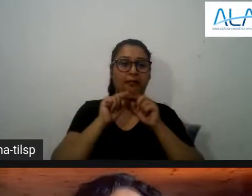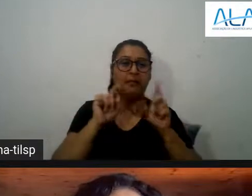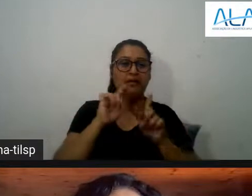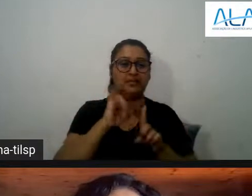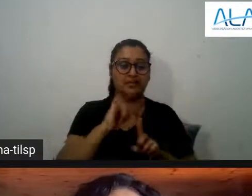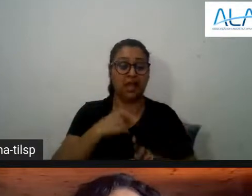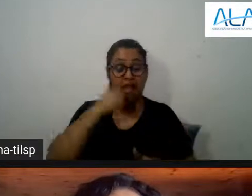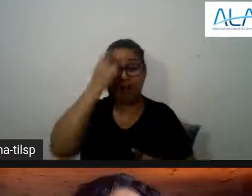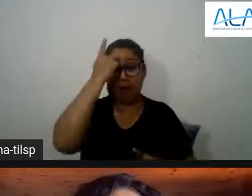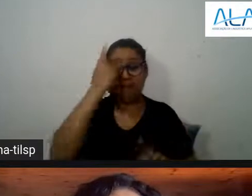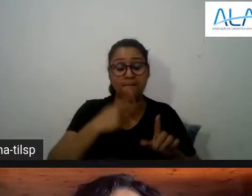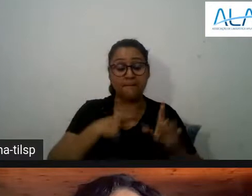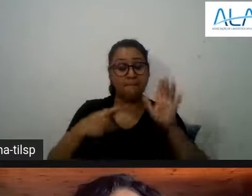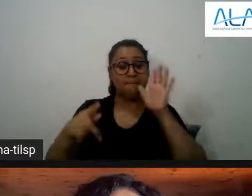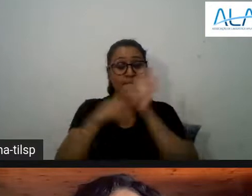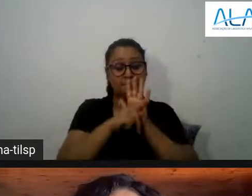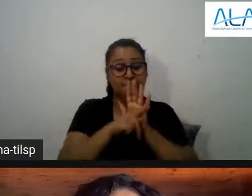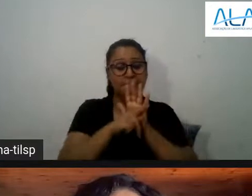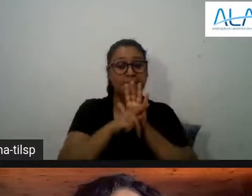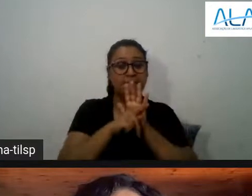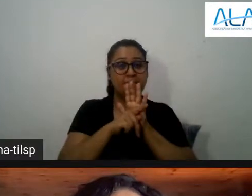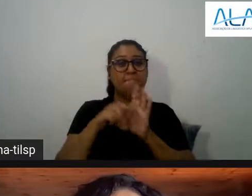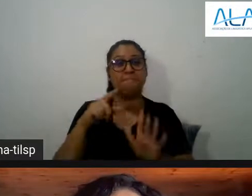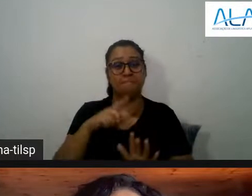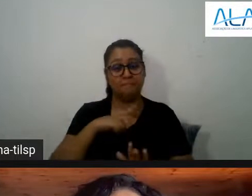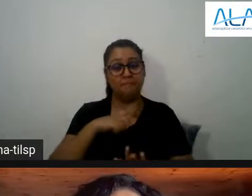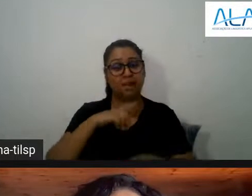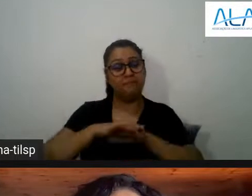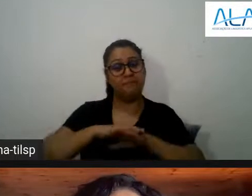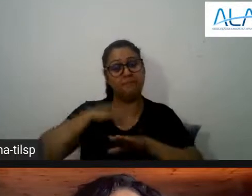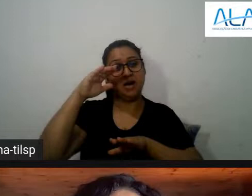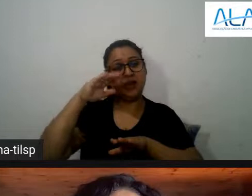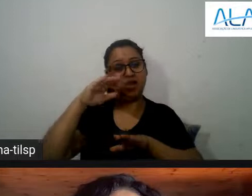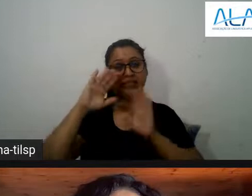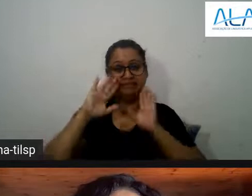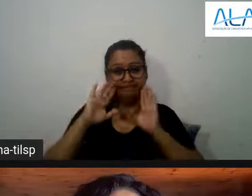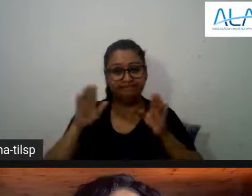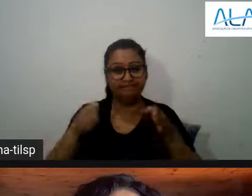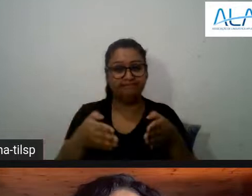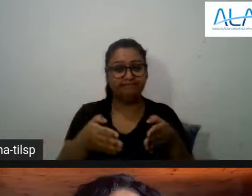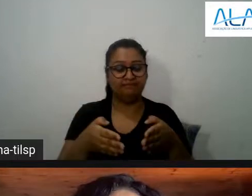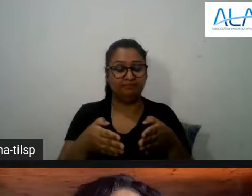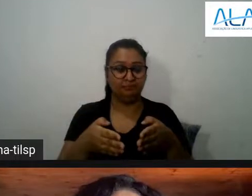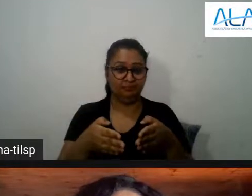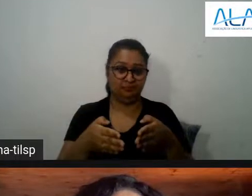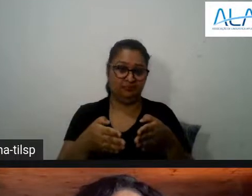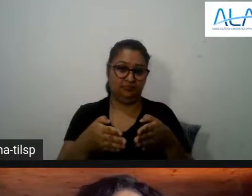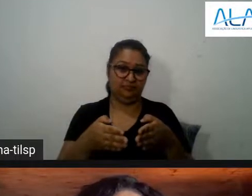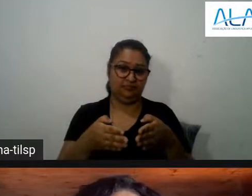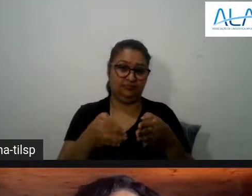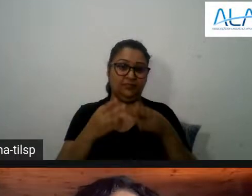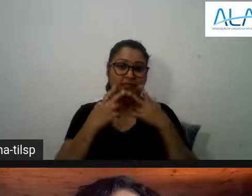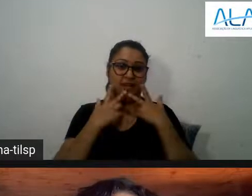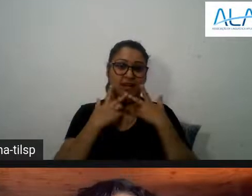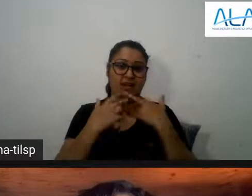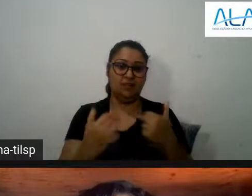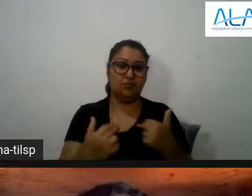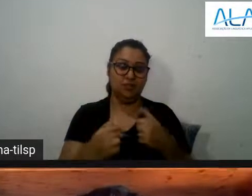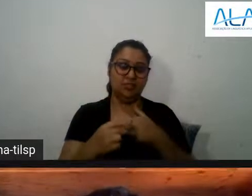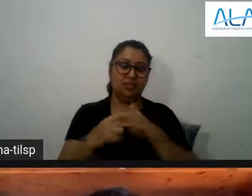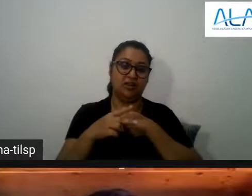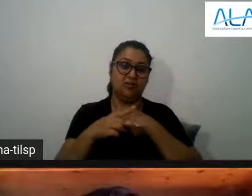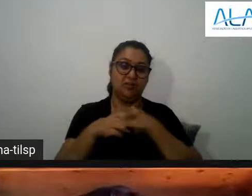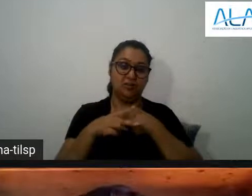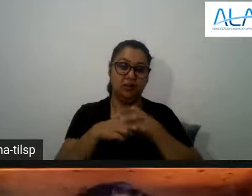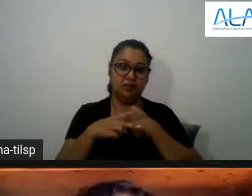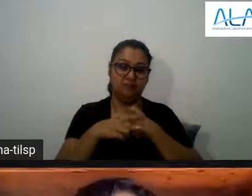pessoalmente estou cada vez mais interessada sem focar na linguagem verbal e ver